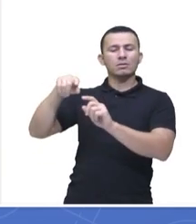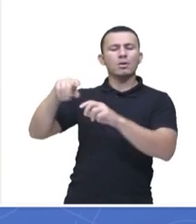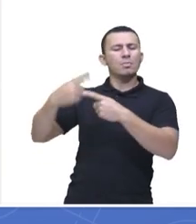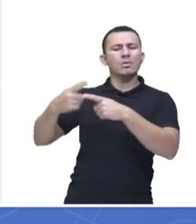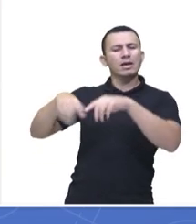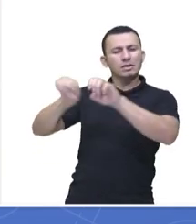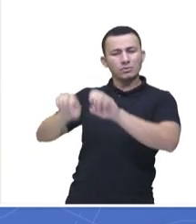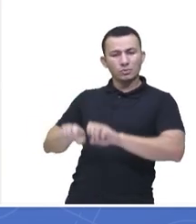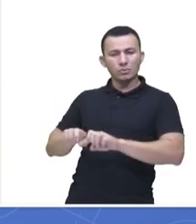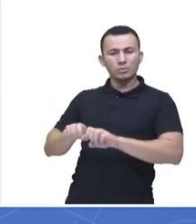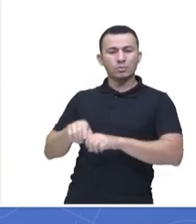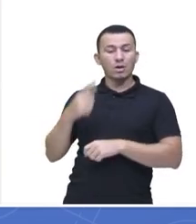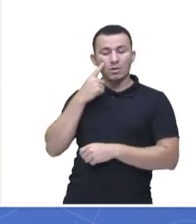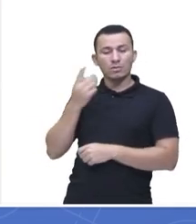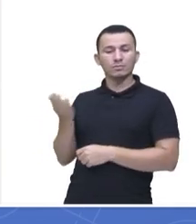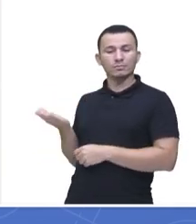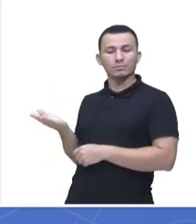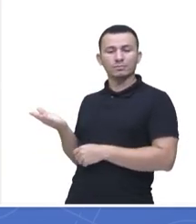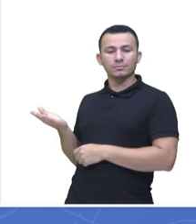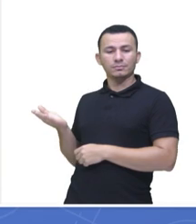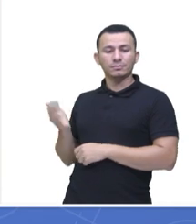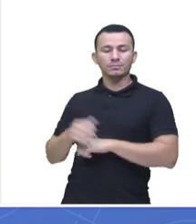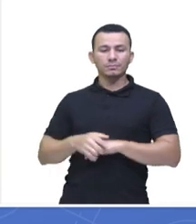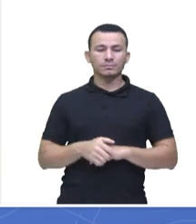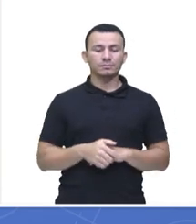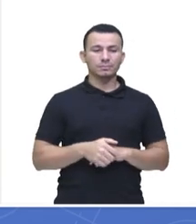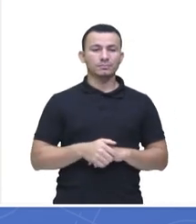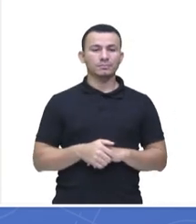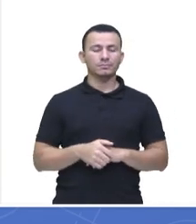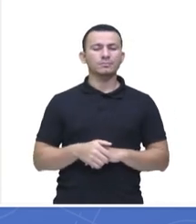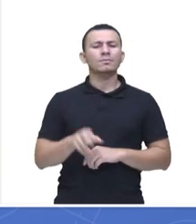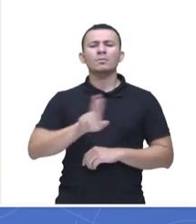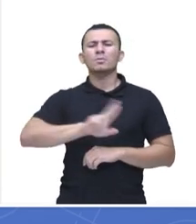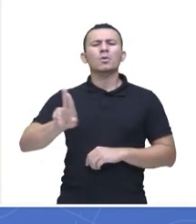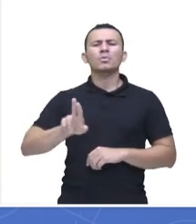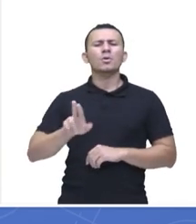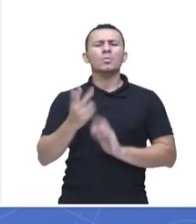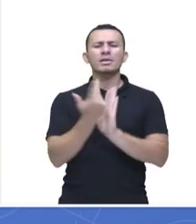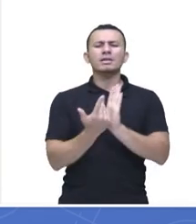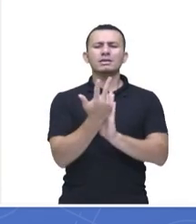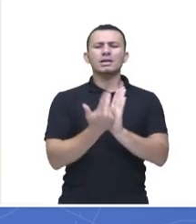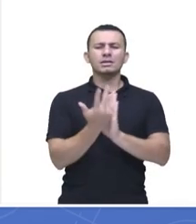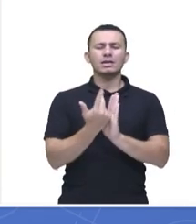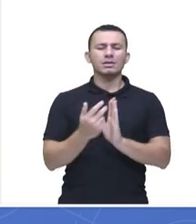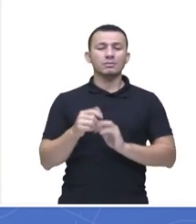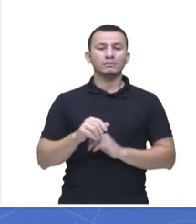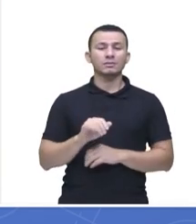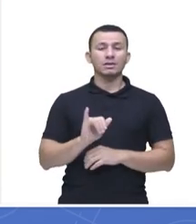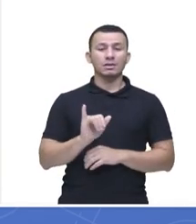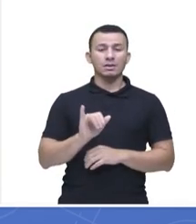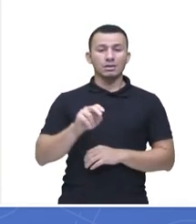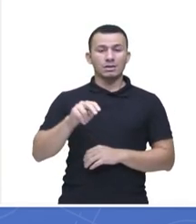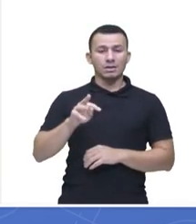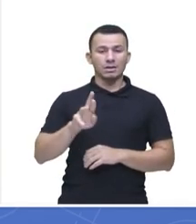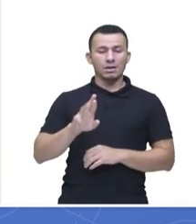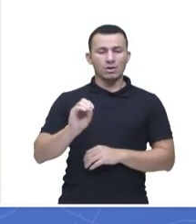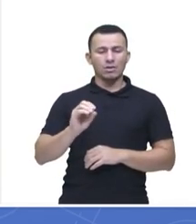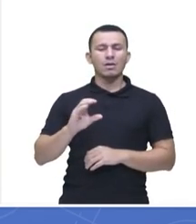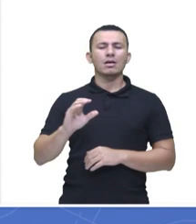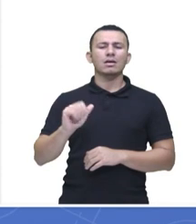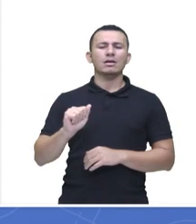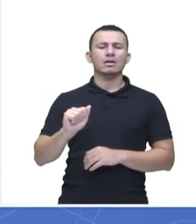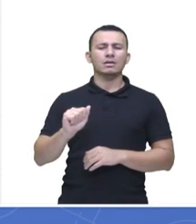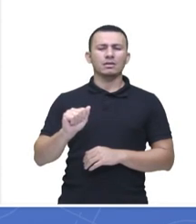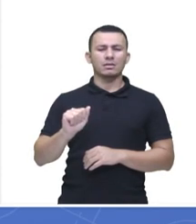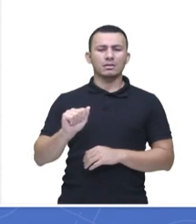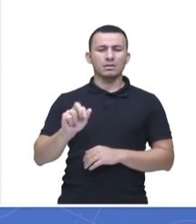hidrocarboneto eu já sei que é, correto? hidrocarboneto, tá? Professora, não estou entendendo essa palavra, hidrocarboneto. O